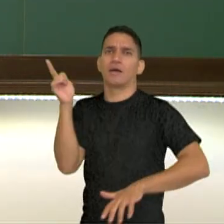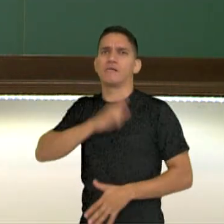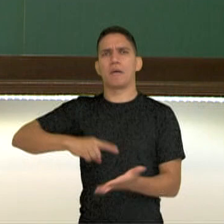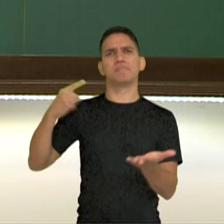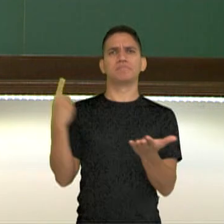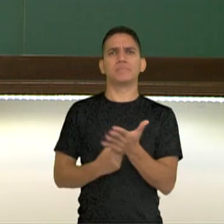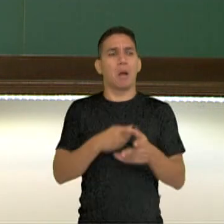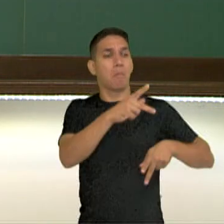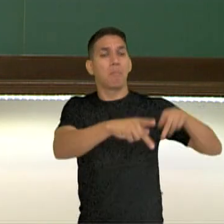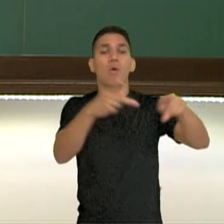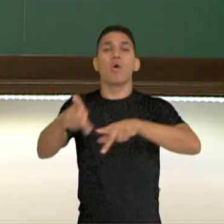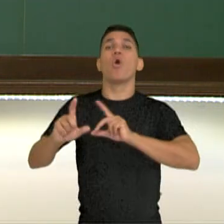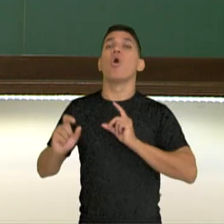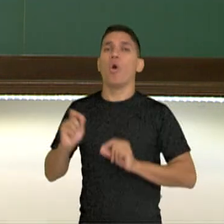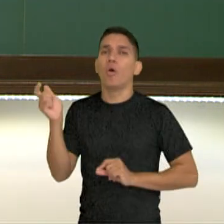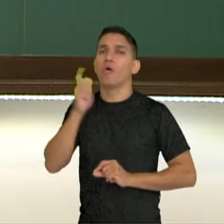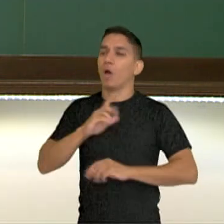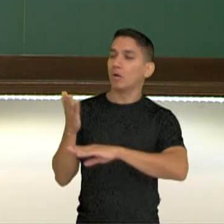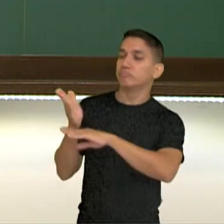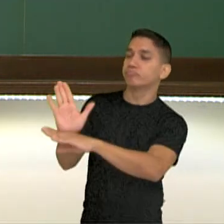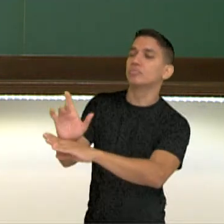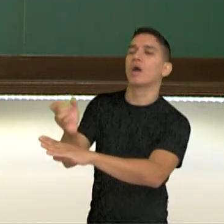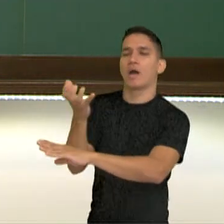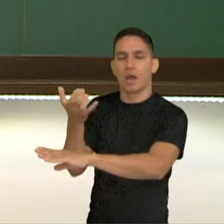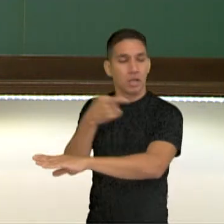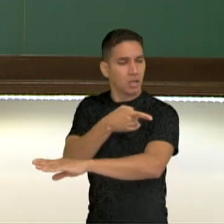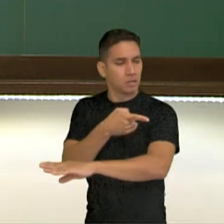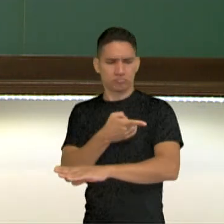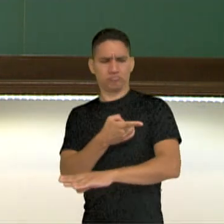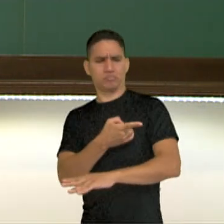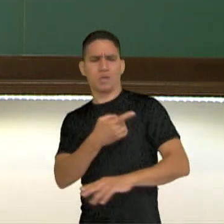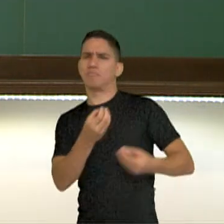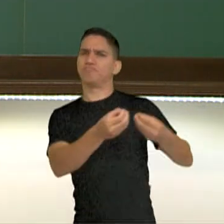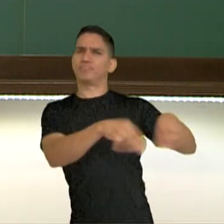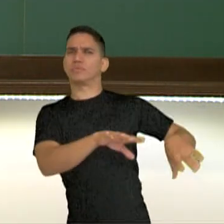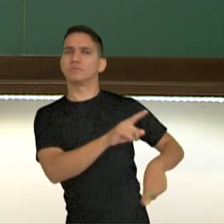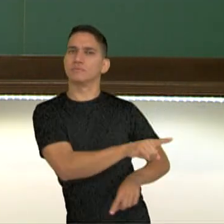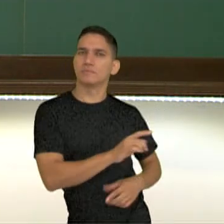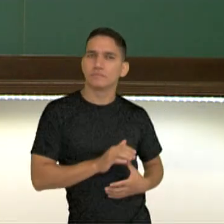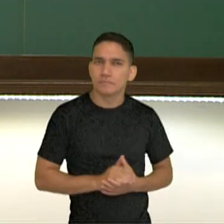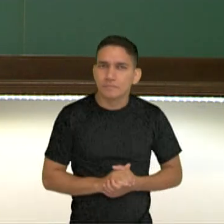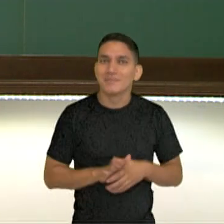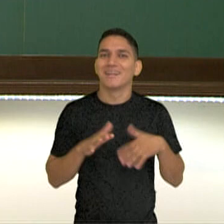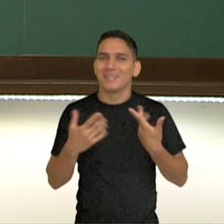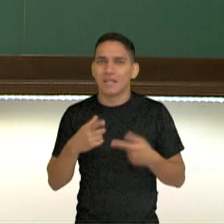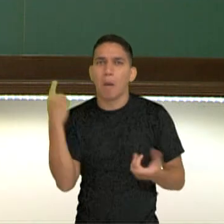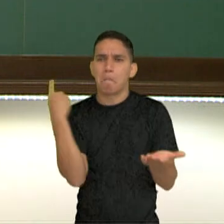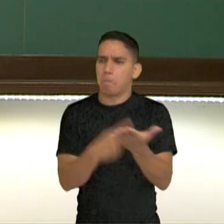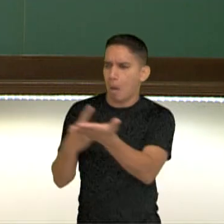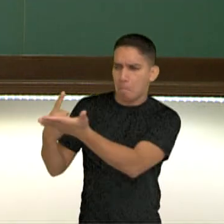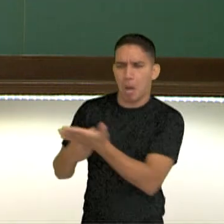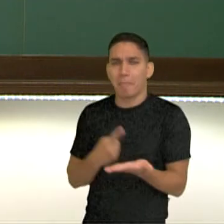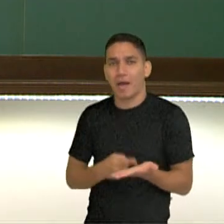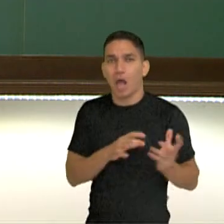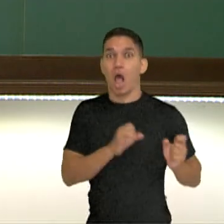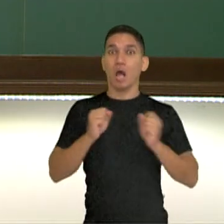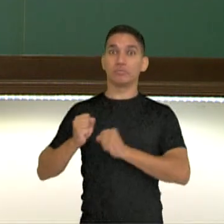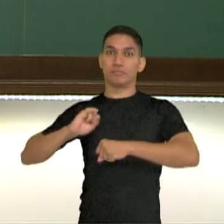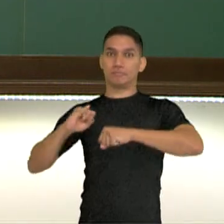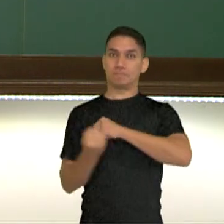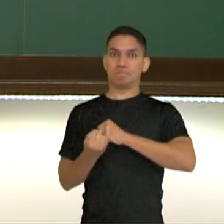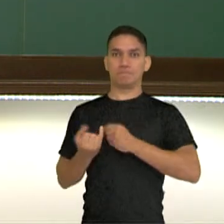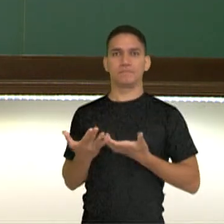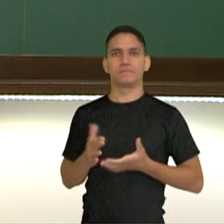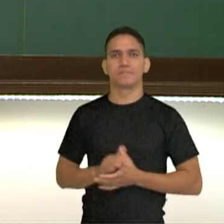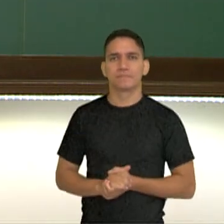com que povos você ia ajudar e que povos você iria prejudicar. Isso aí vai estabelecer um poder muito grande para eles.